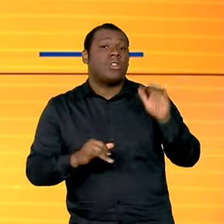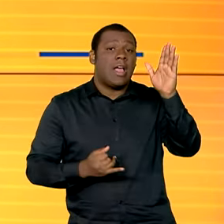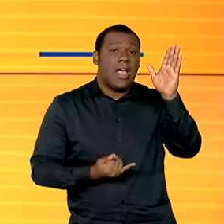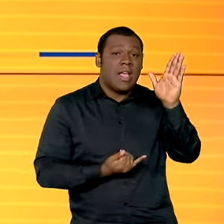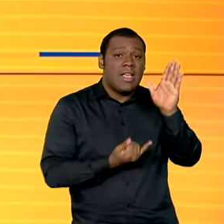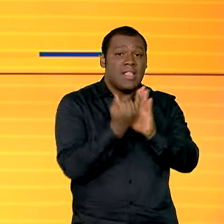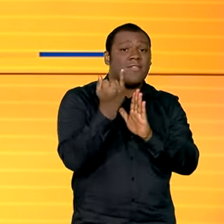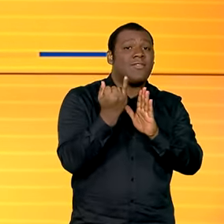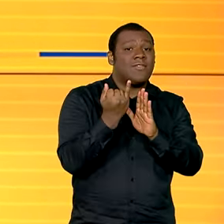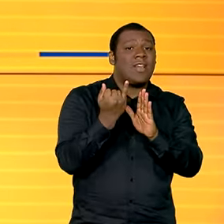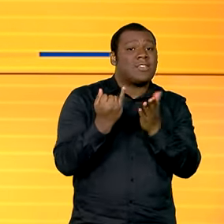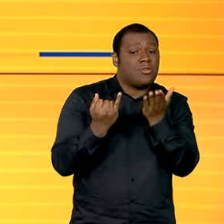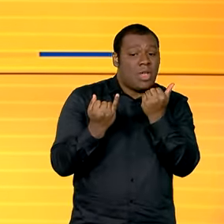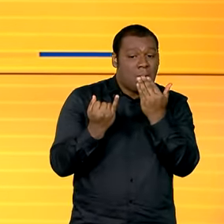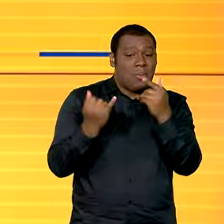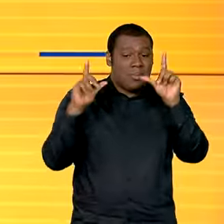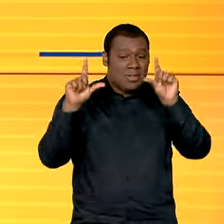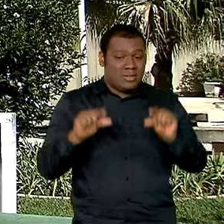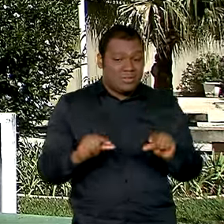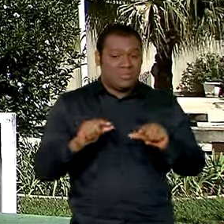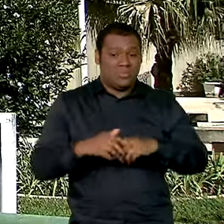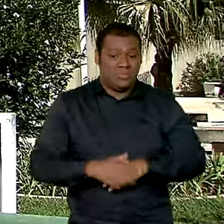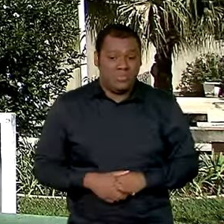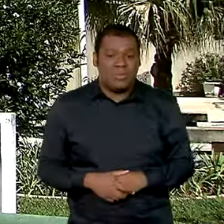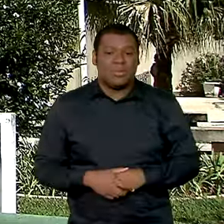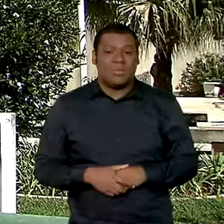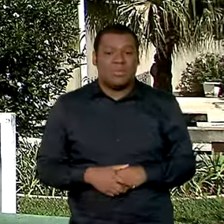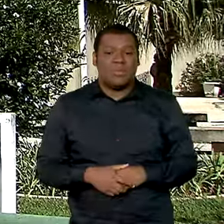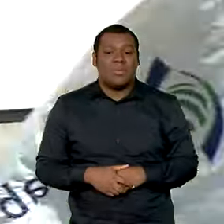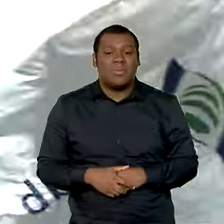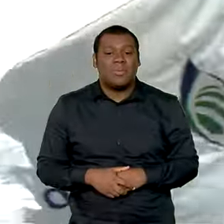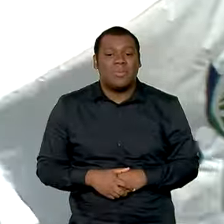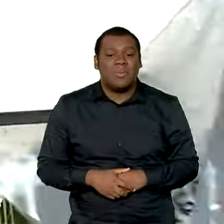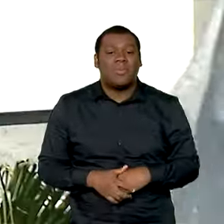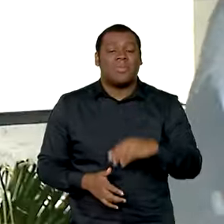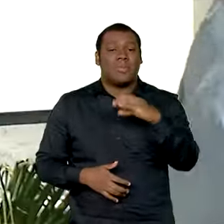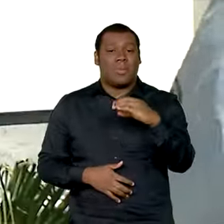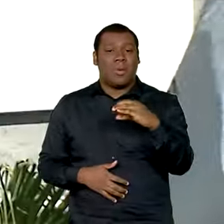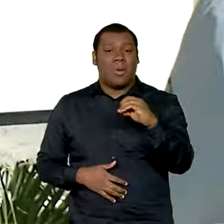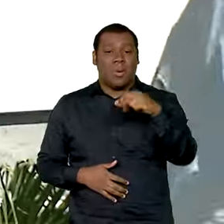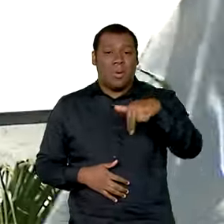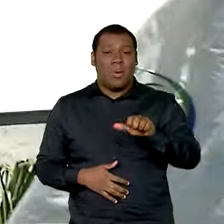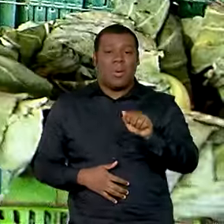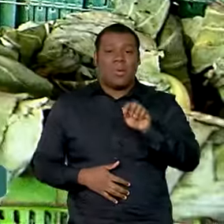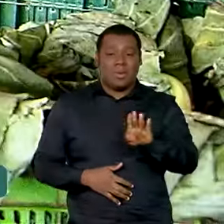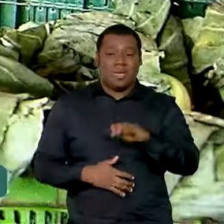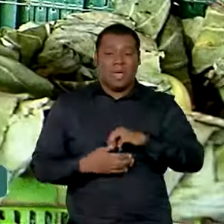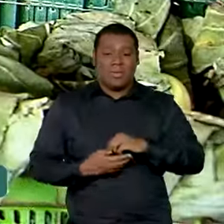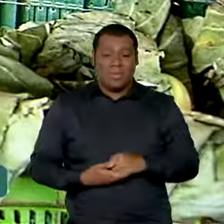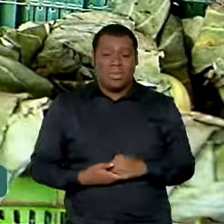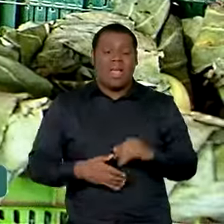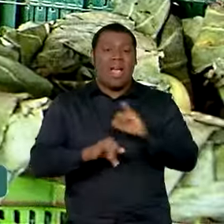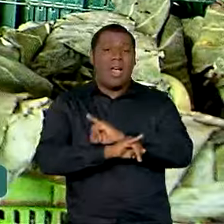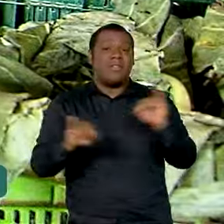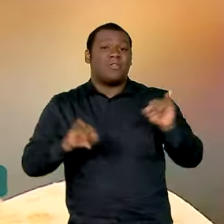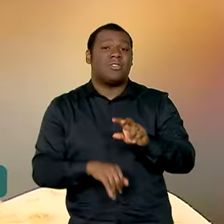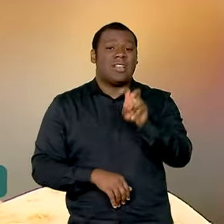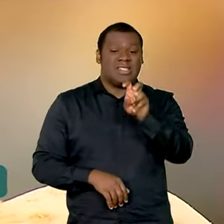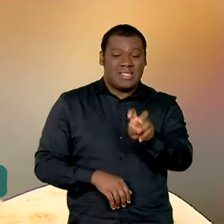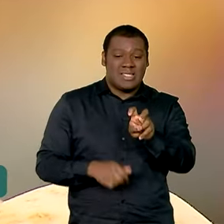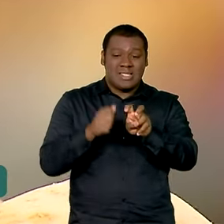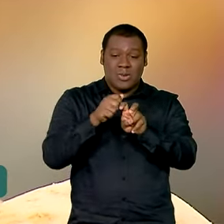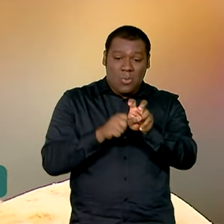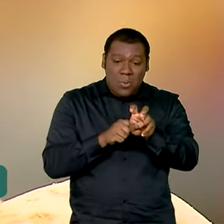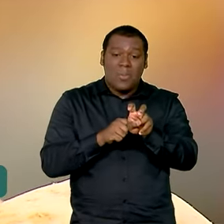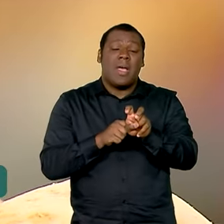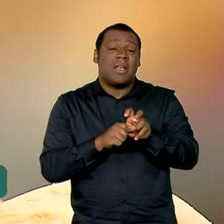frutas e hortaliças em março. De acordo com o levantamento da Conab, depois de cinco meses em alta, o